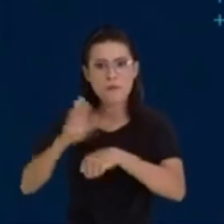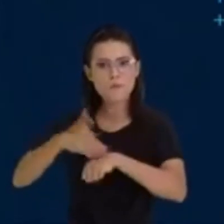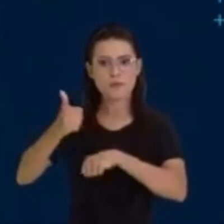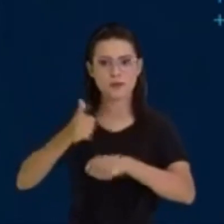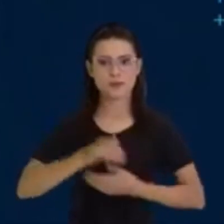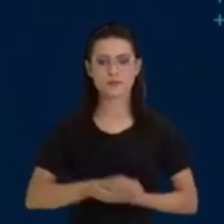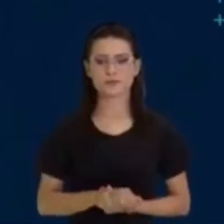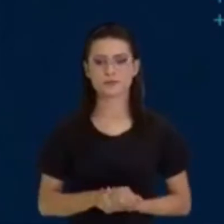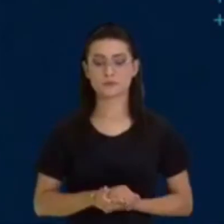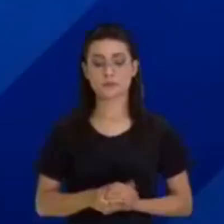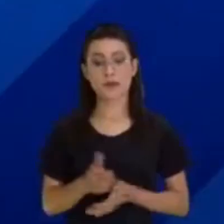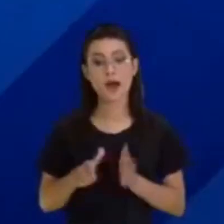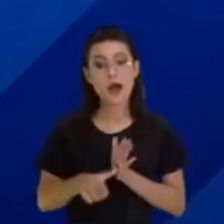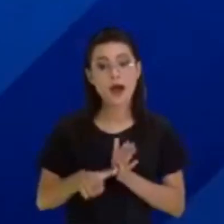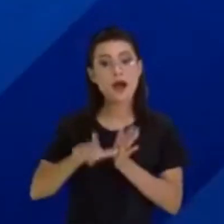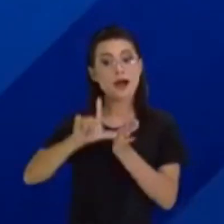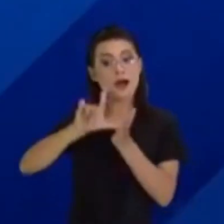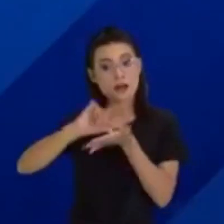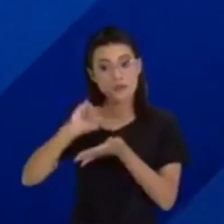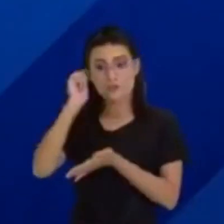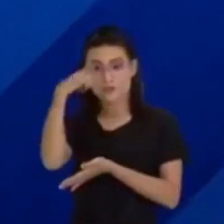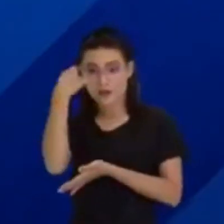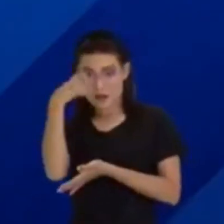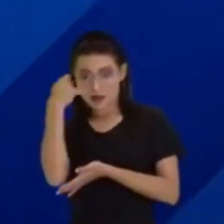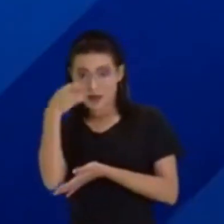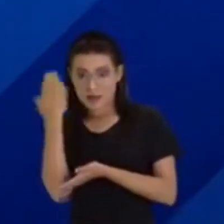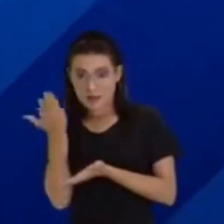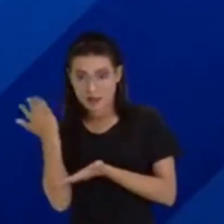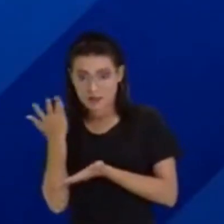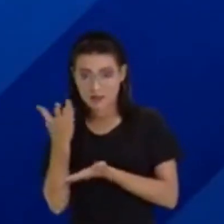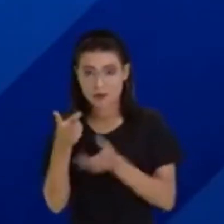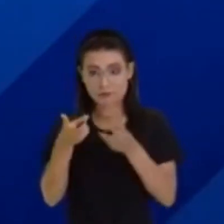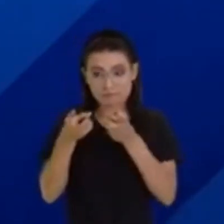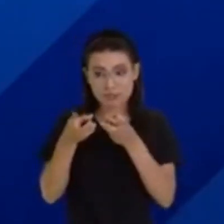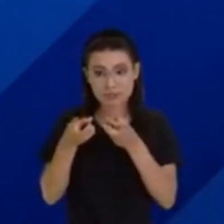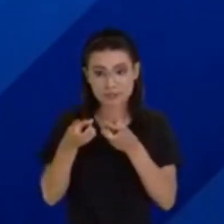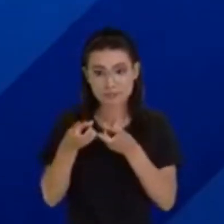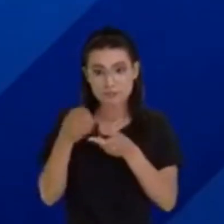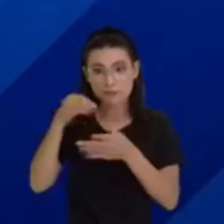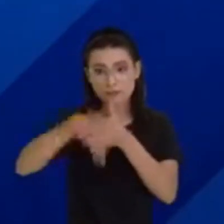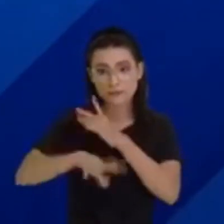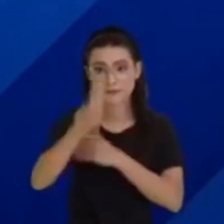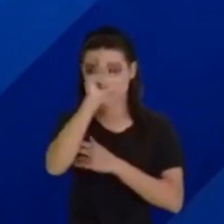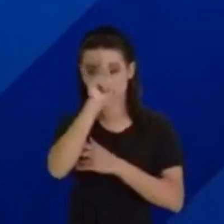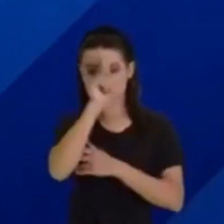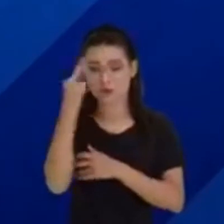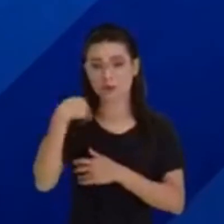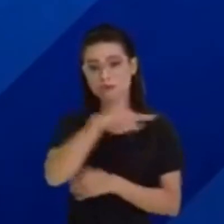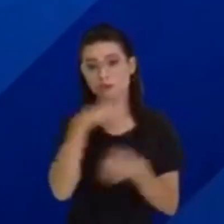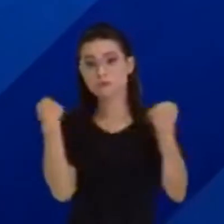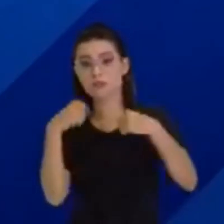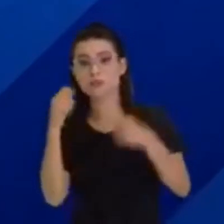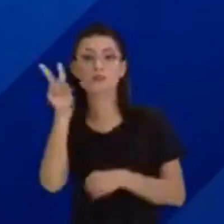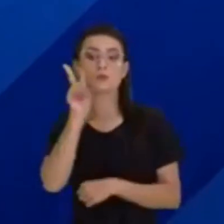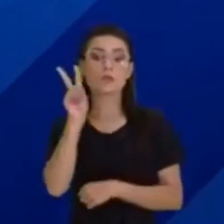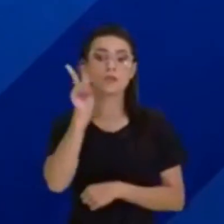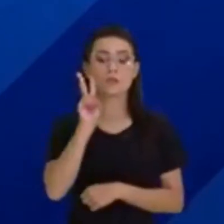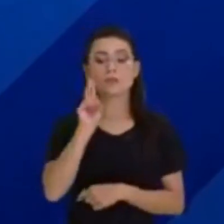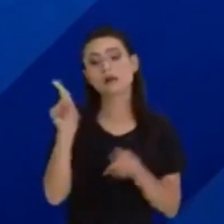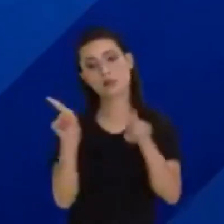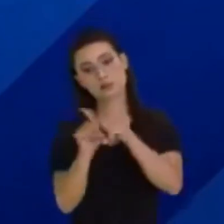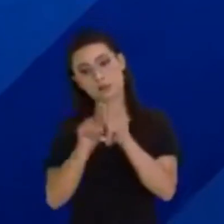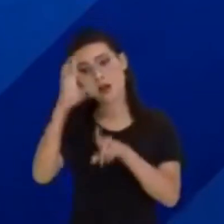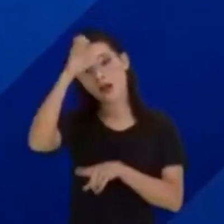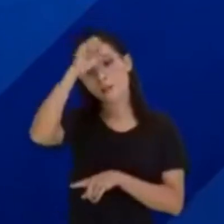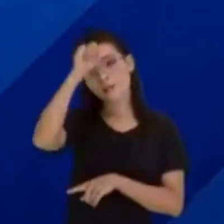Mas, antes de nós analisarmos a tira, nós precisamos lembrar ou aprender o